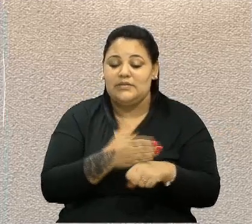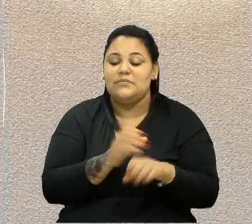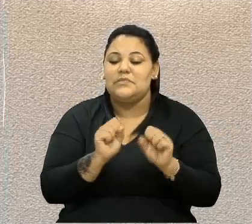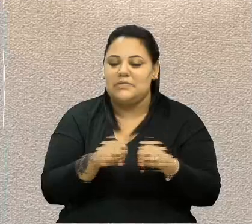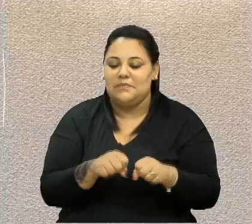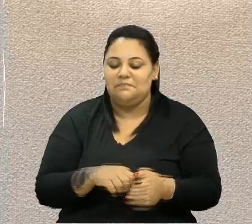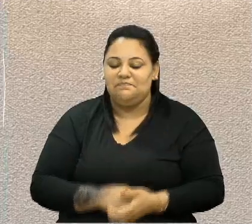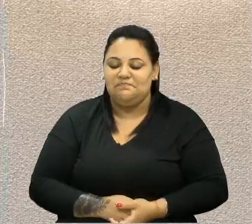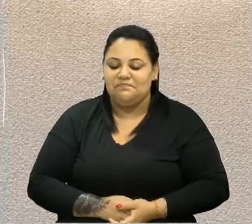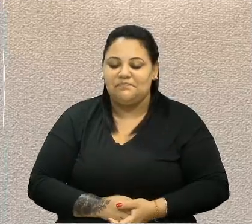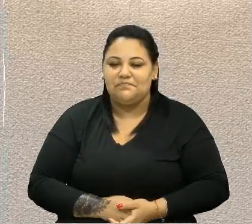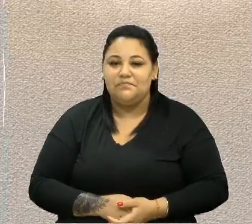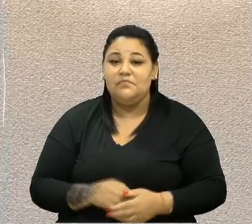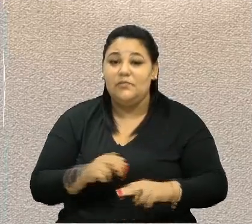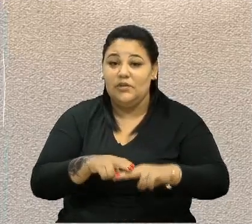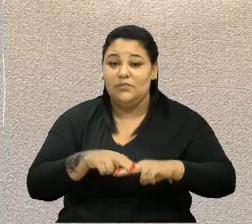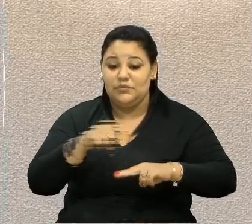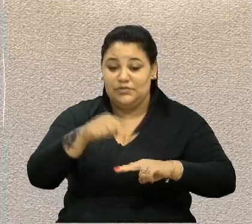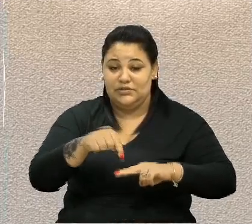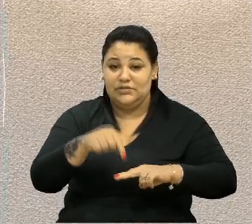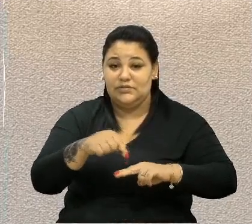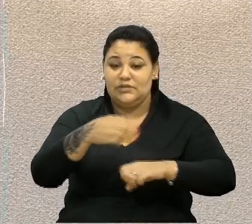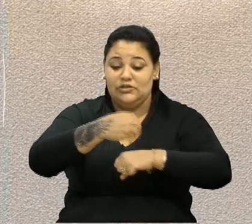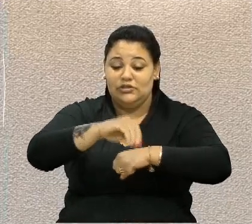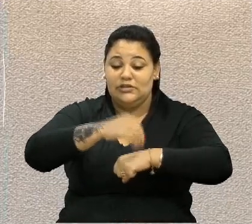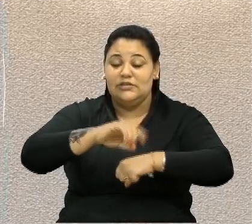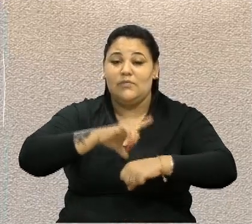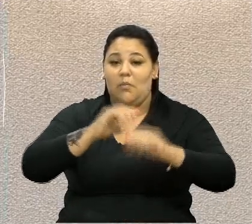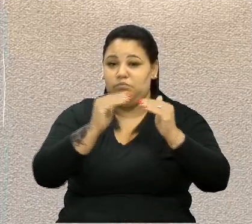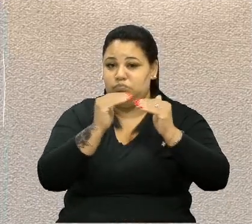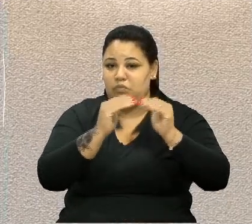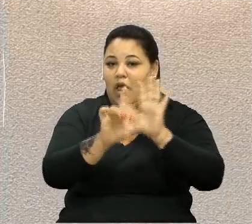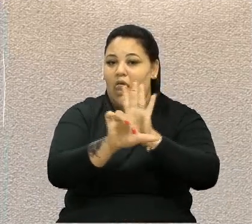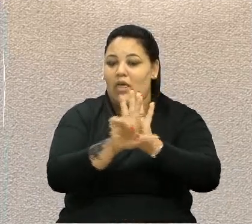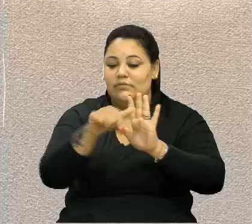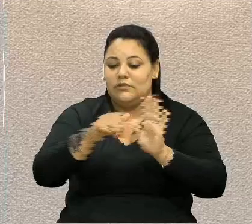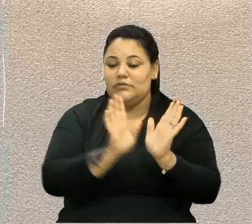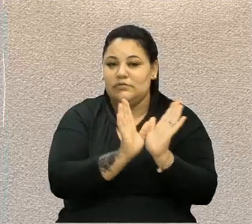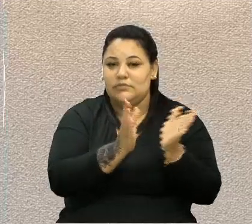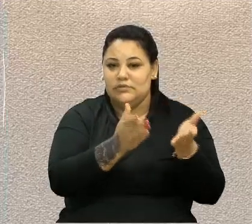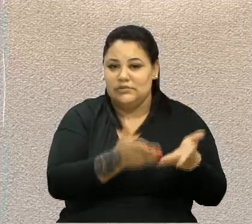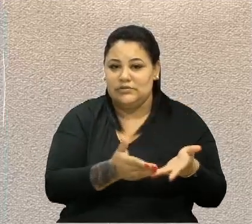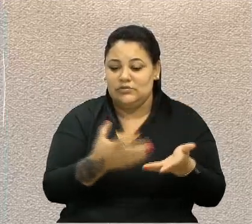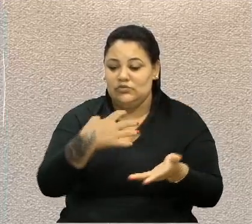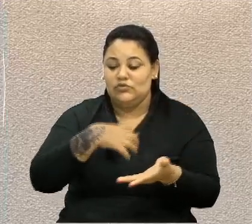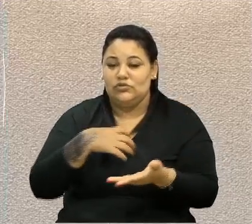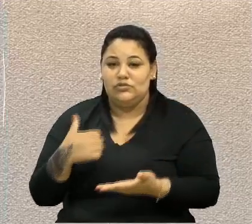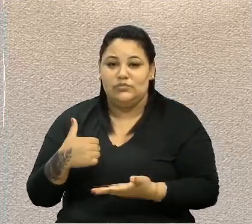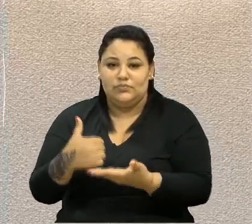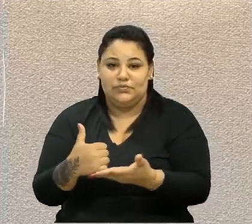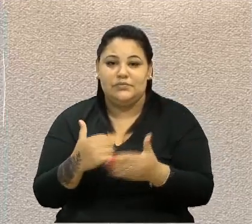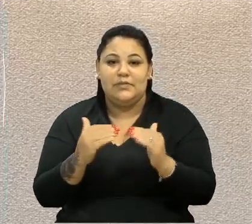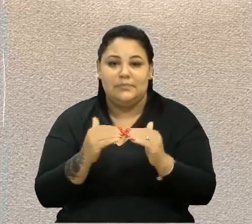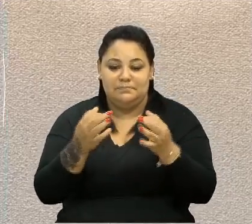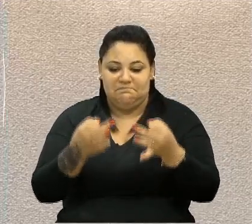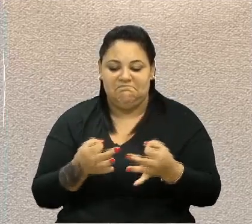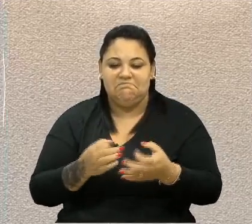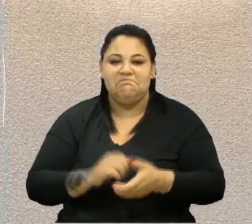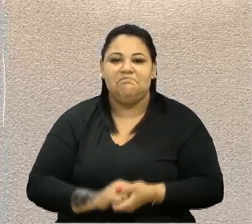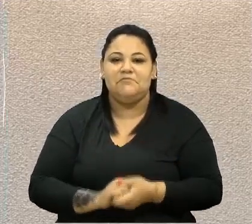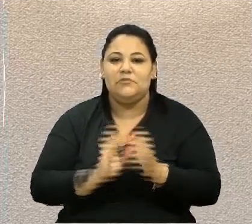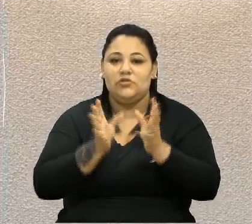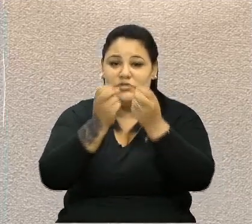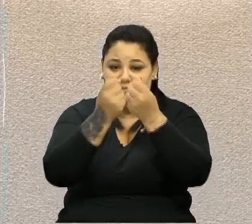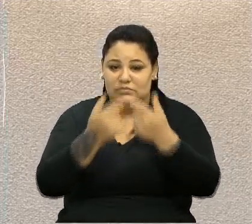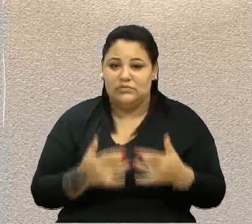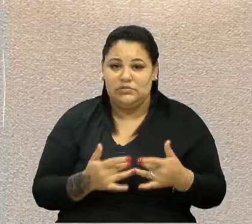Portanto, a proposição encontra amparo na legislação e esta comissão se manifesta pela sua legalidade. Baixado a